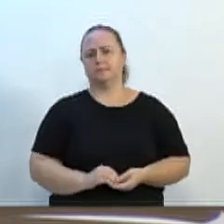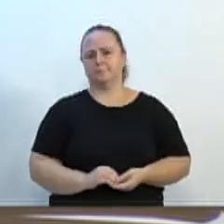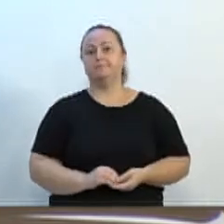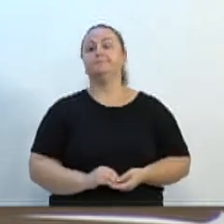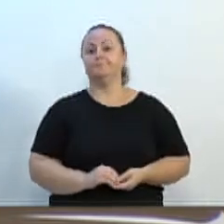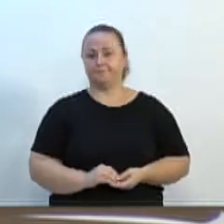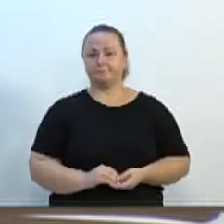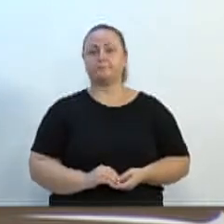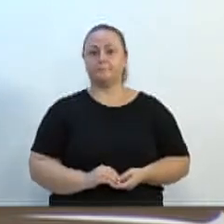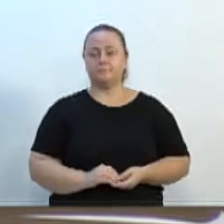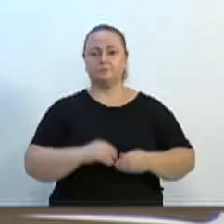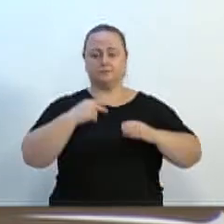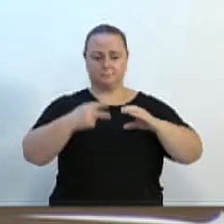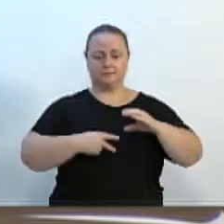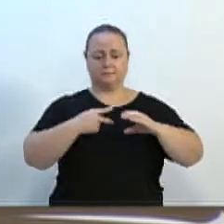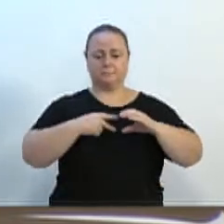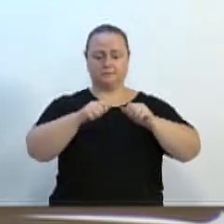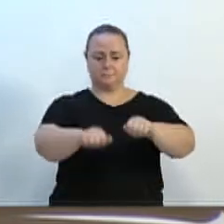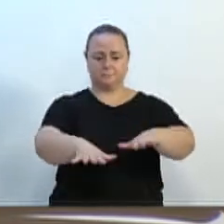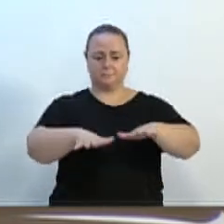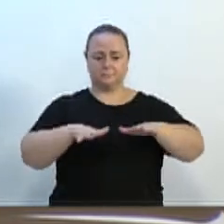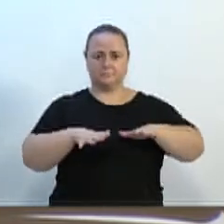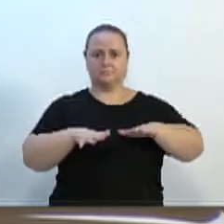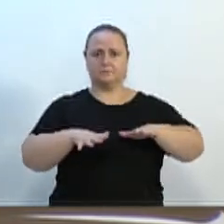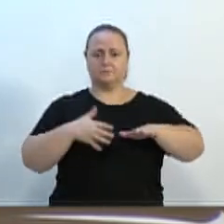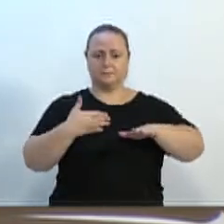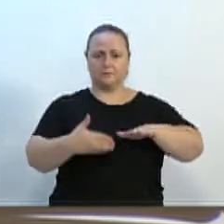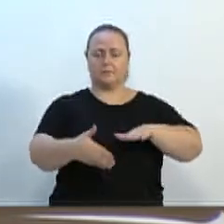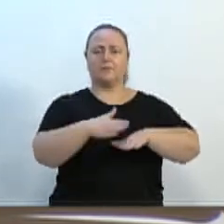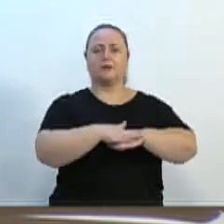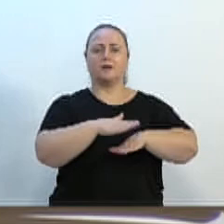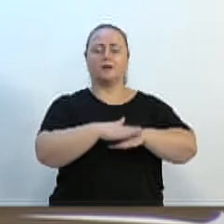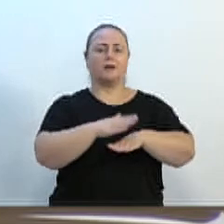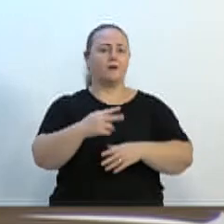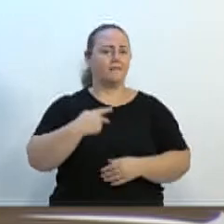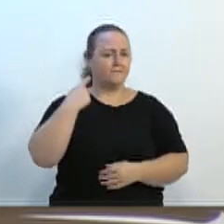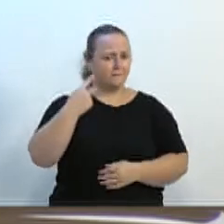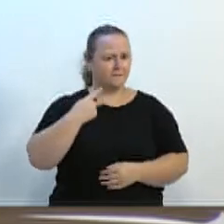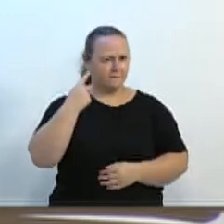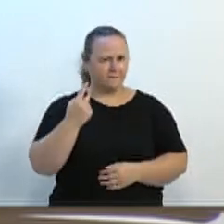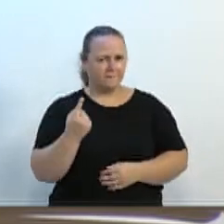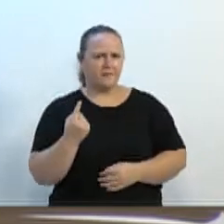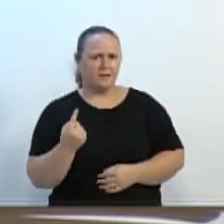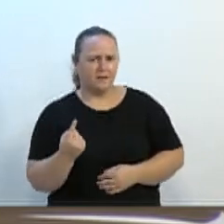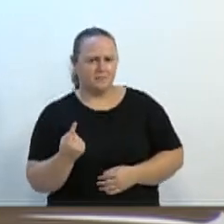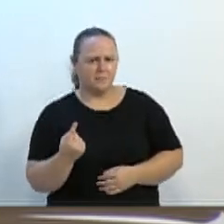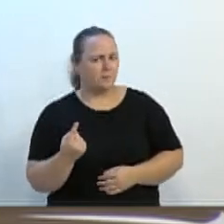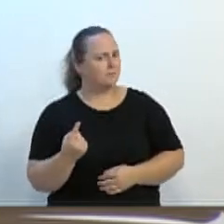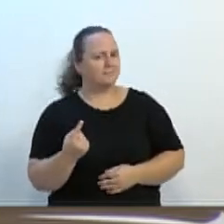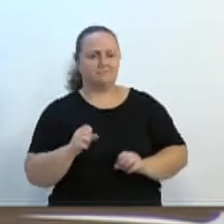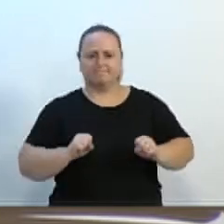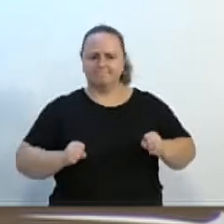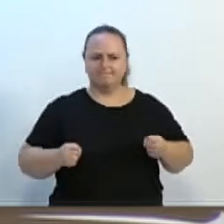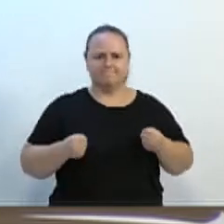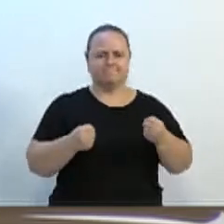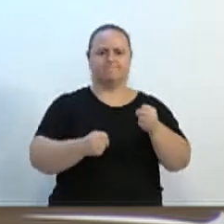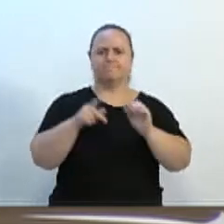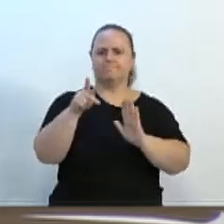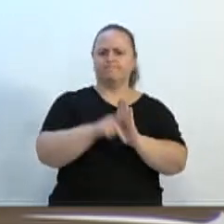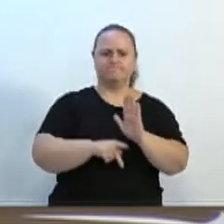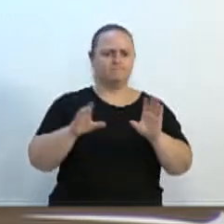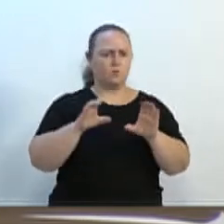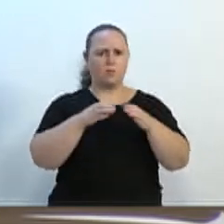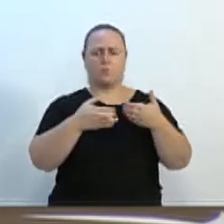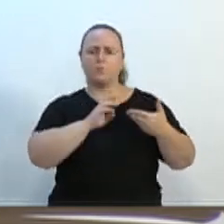plenário a fala não é do vereador, a fala aqui no plenário na defesa dos projetos é da comunidade,